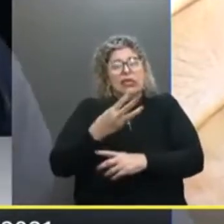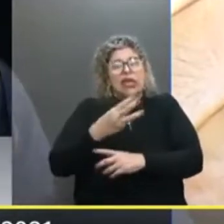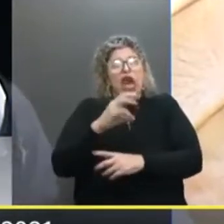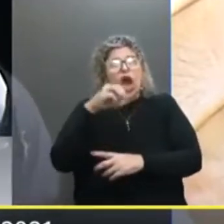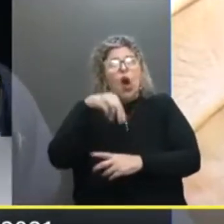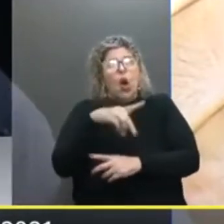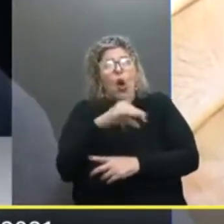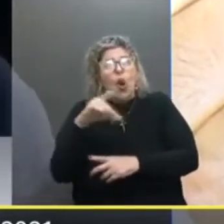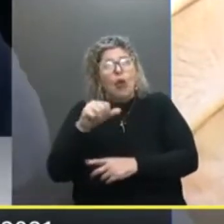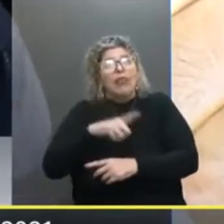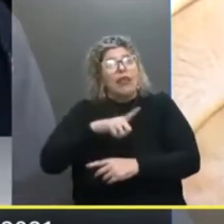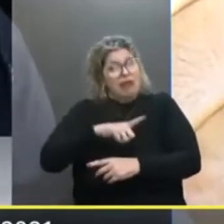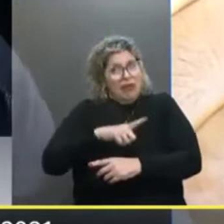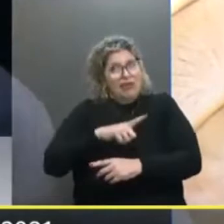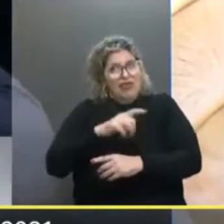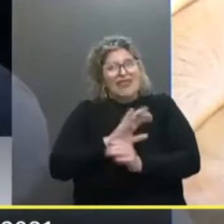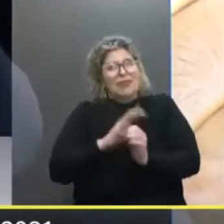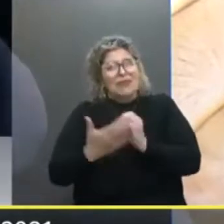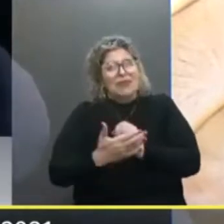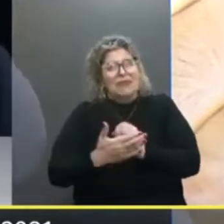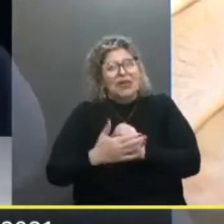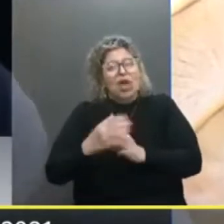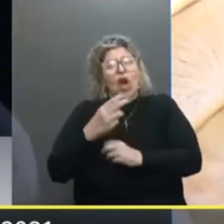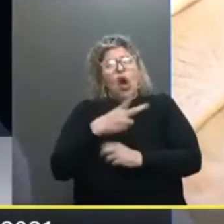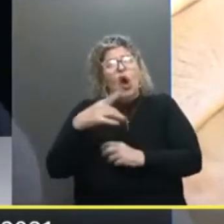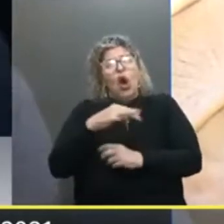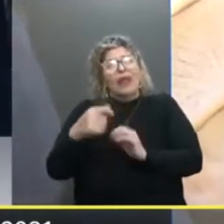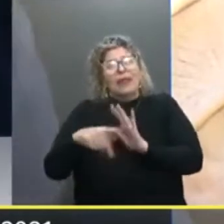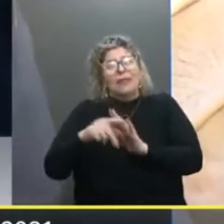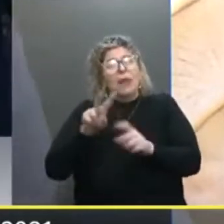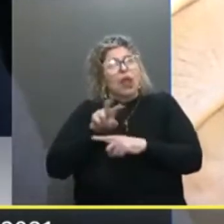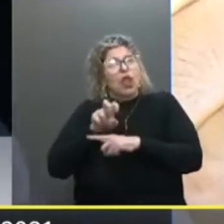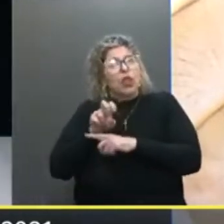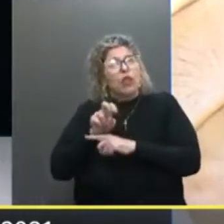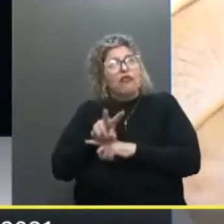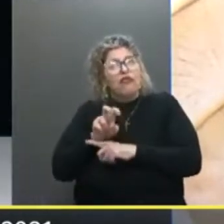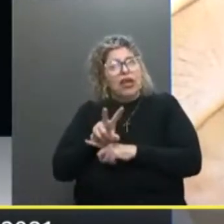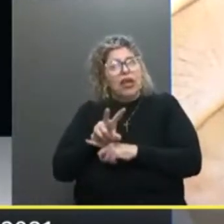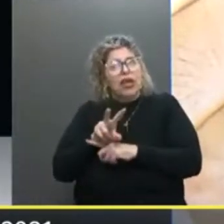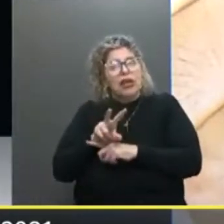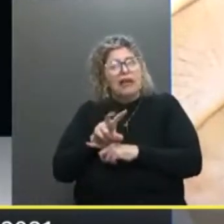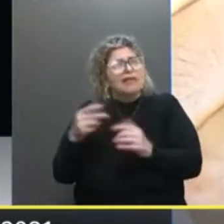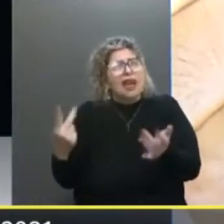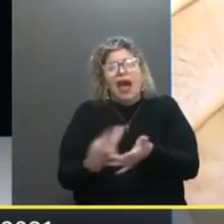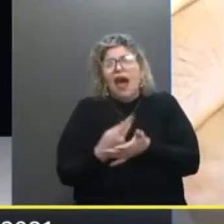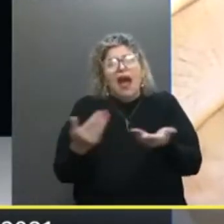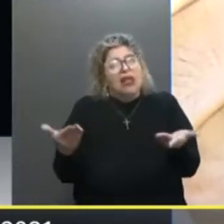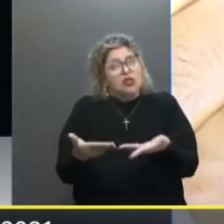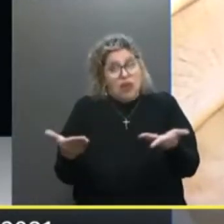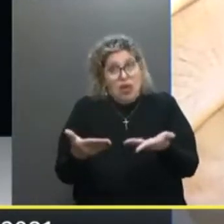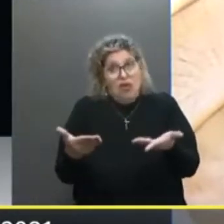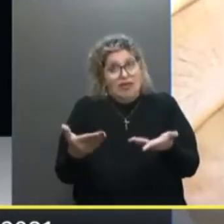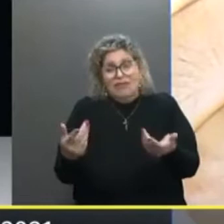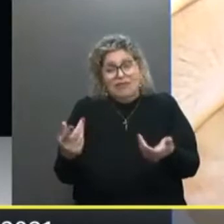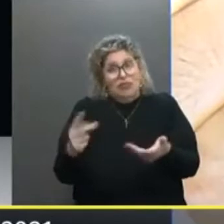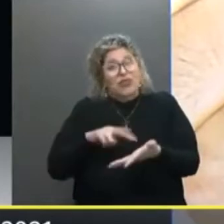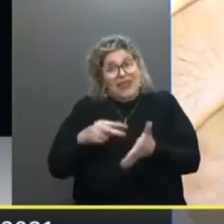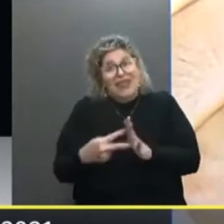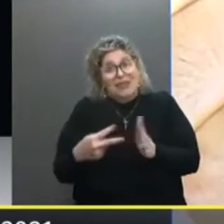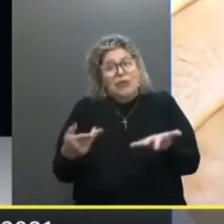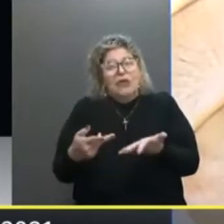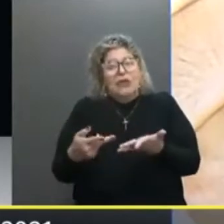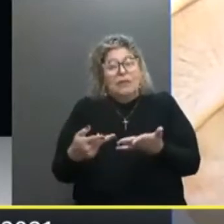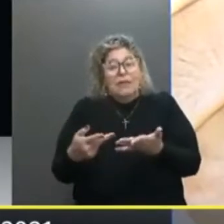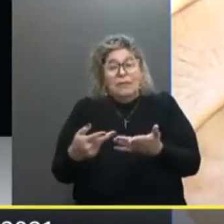que considerando A existência De ondas Próprias Do vírus O termo Se torna inadequado Nesse momento Mas para